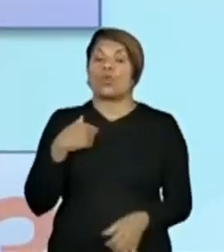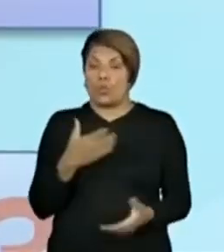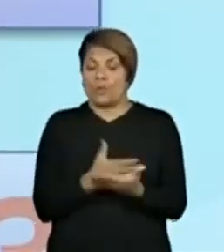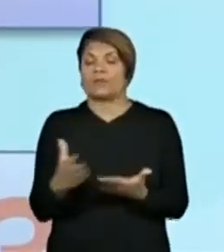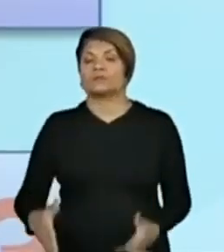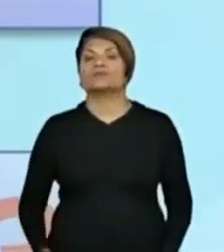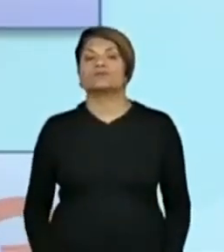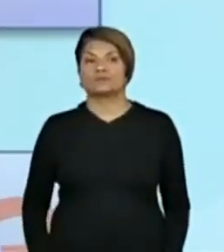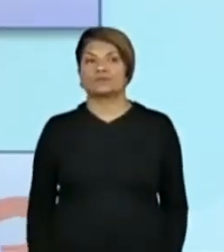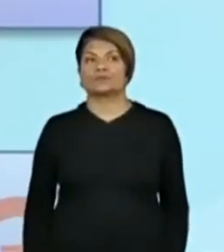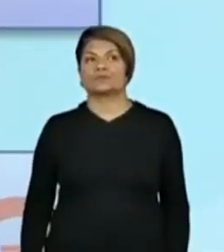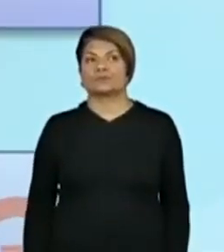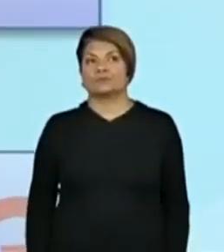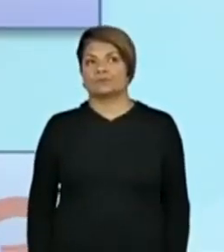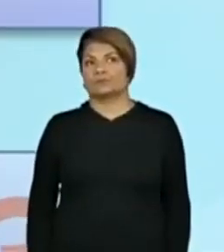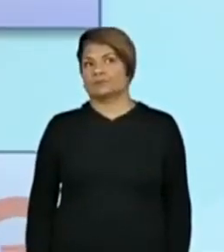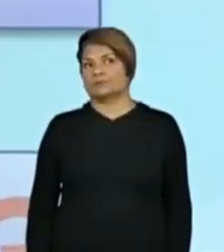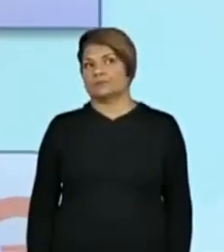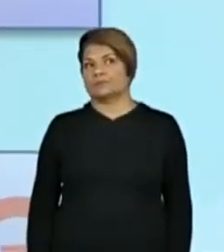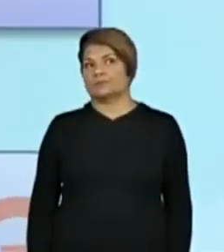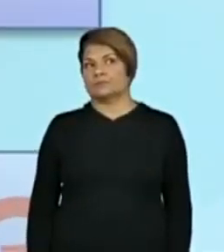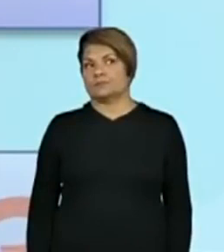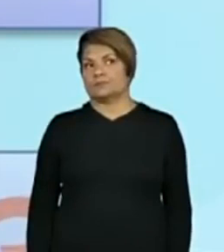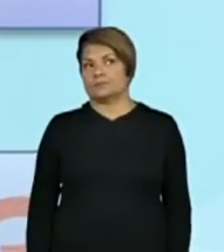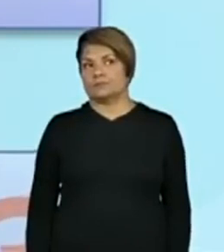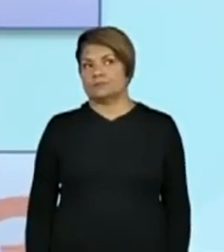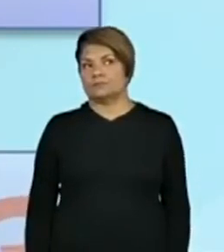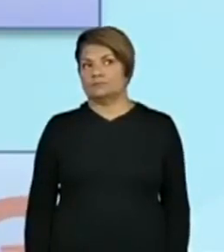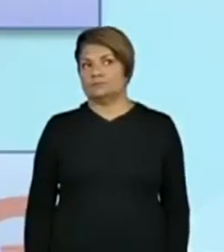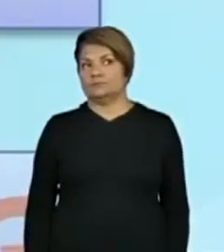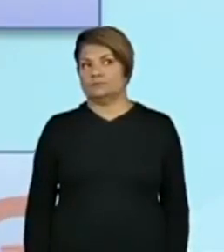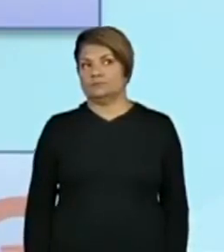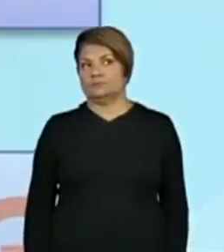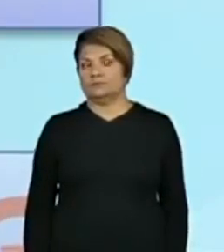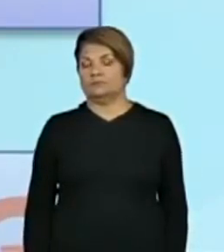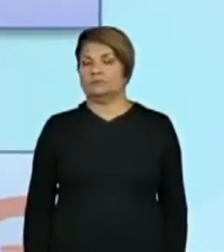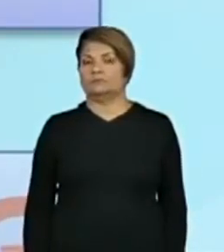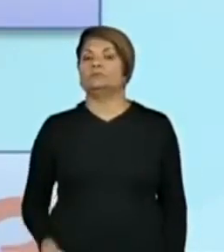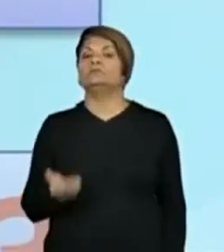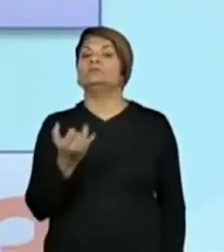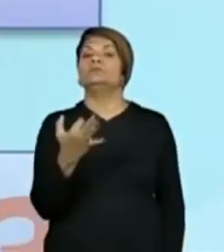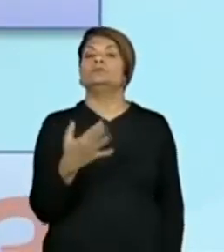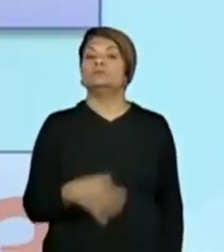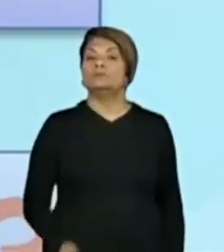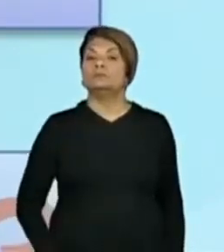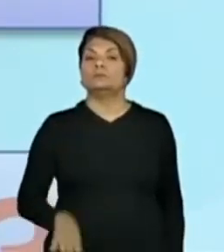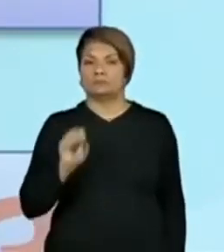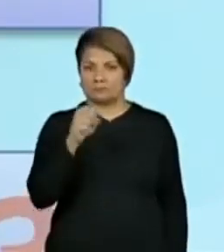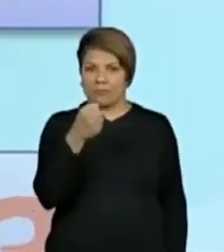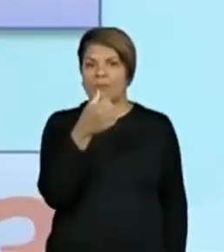muito bem. Se a gente colocar o 8 aqui no começo, quanto que ele vai valer?